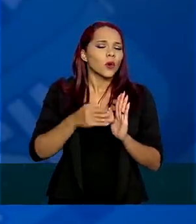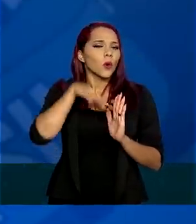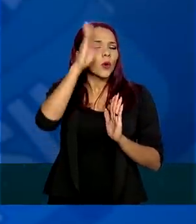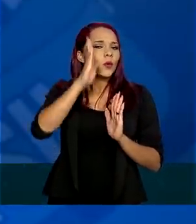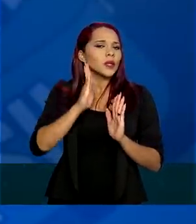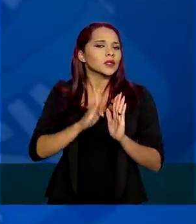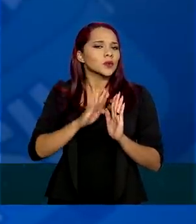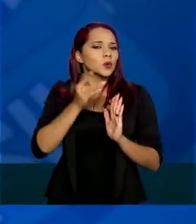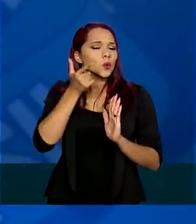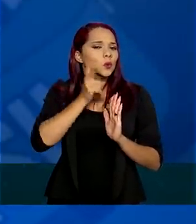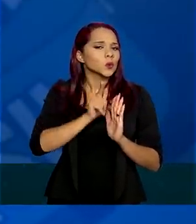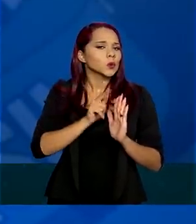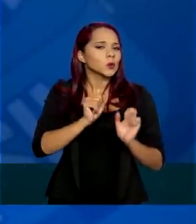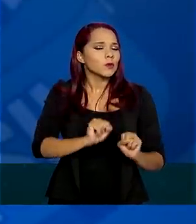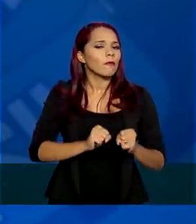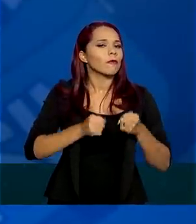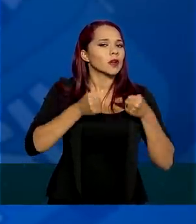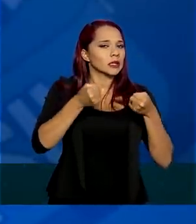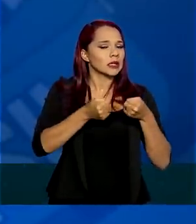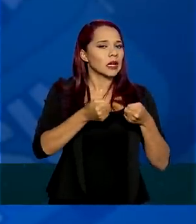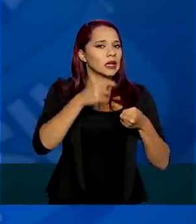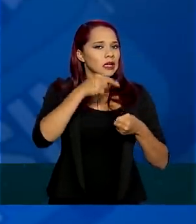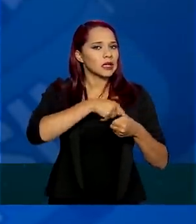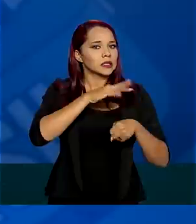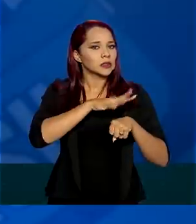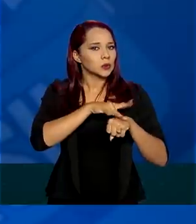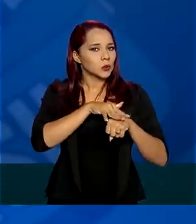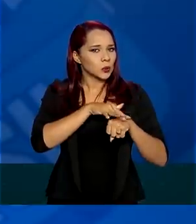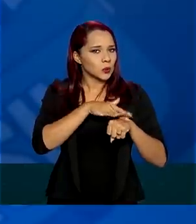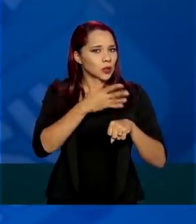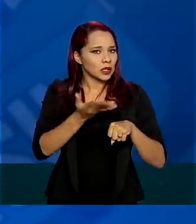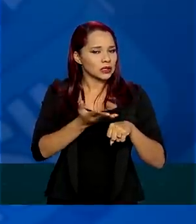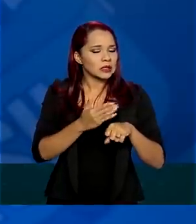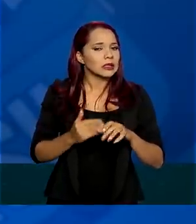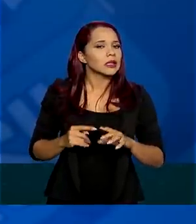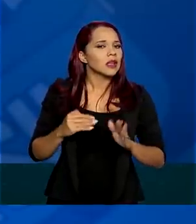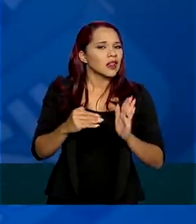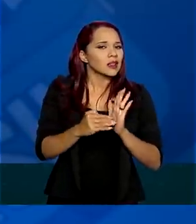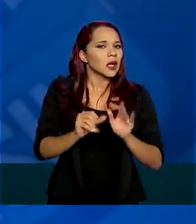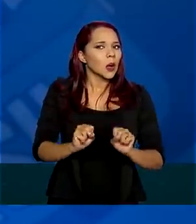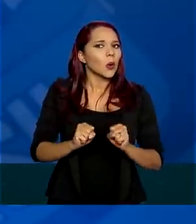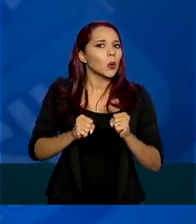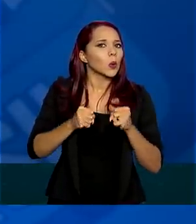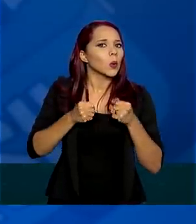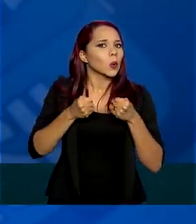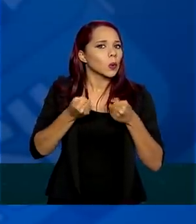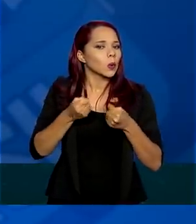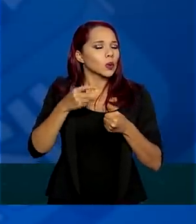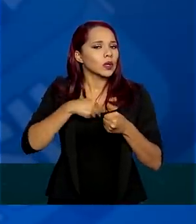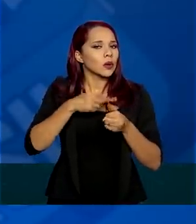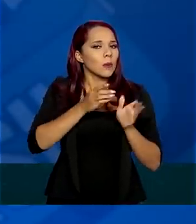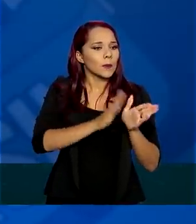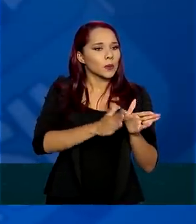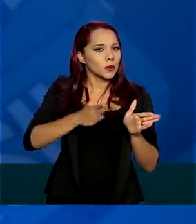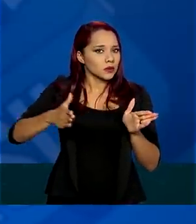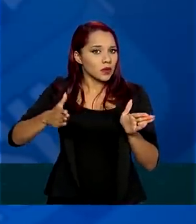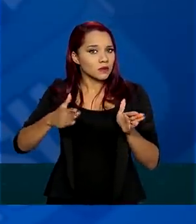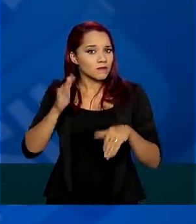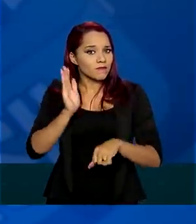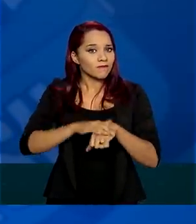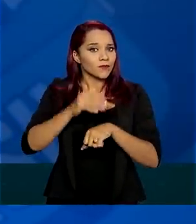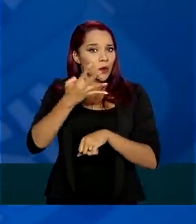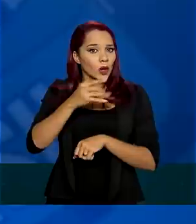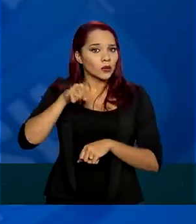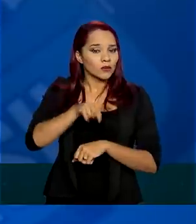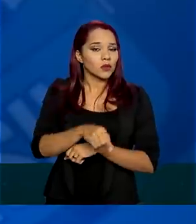enfrenta esta enfermidade e até onde vai o processo em que mais de 4